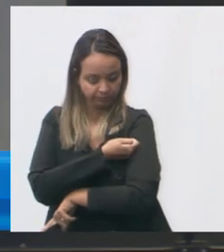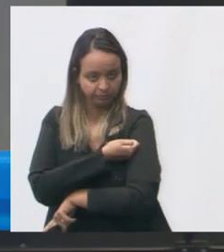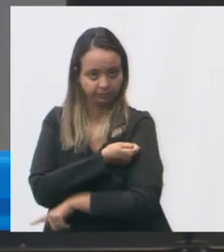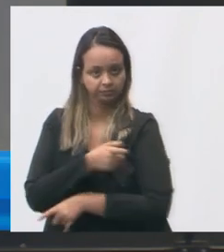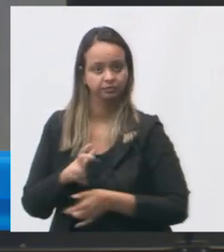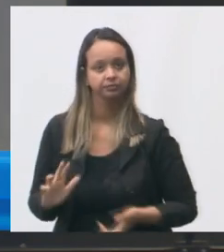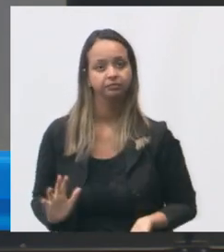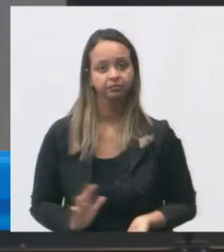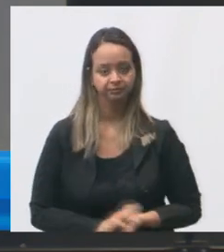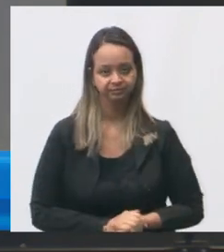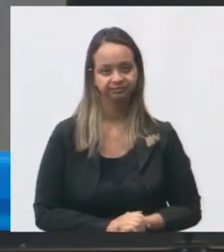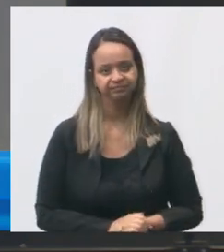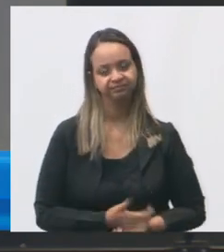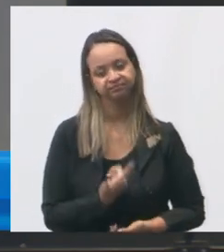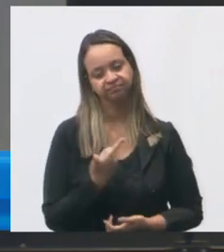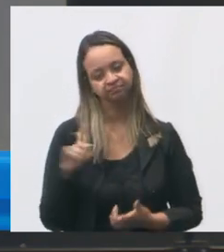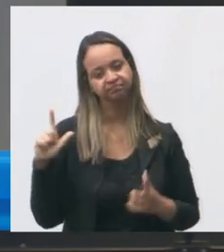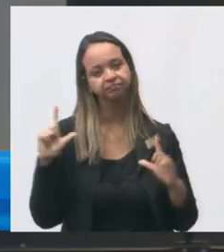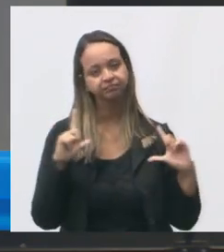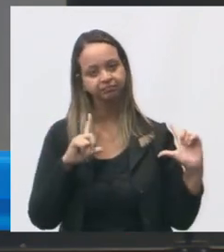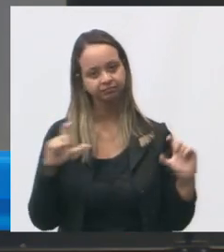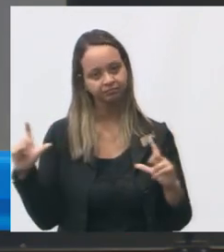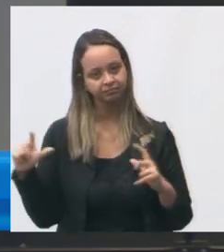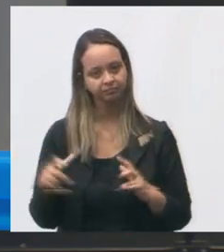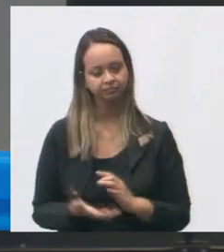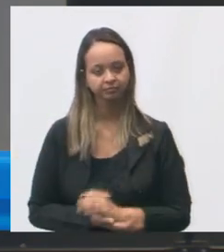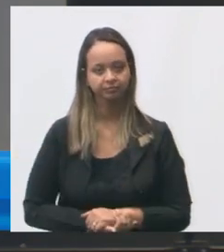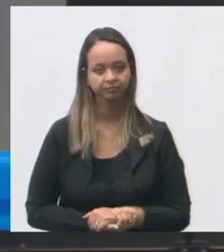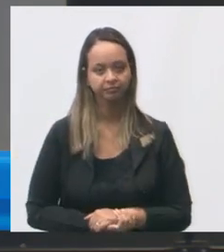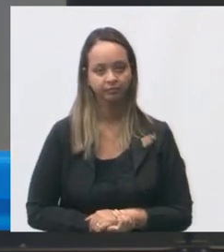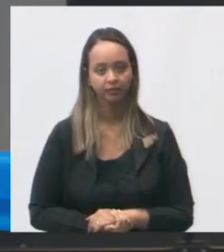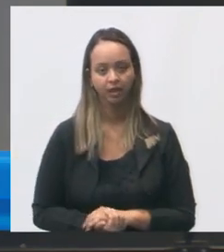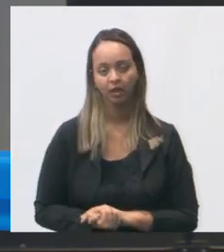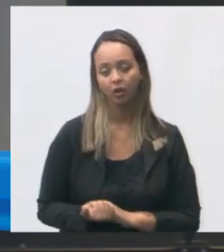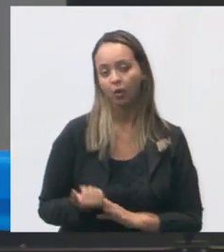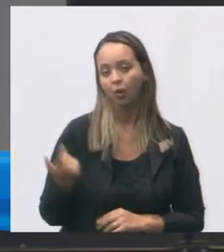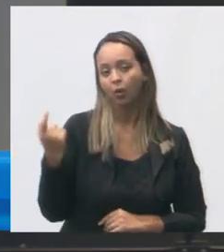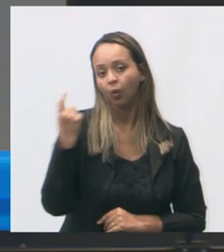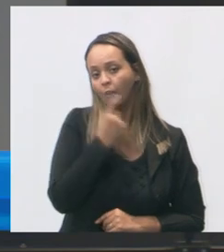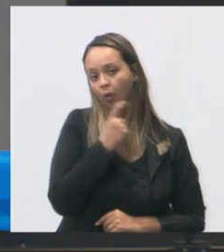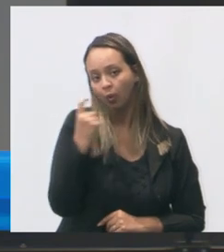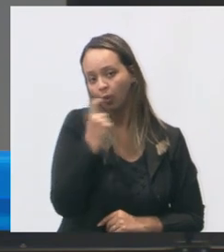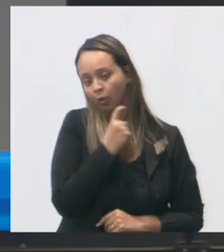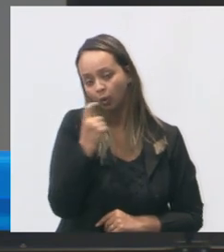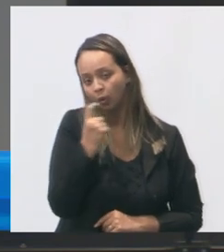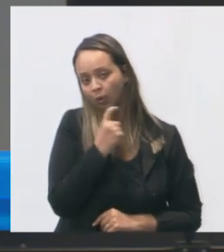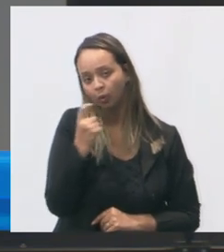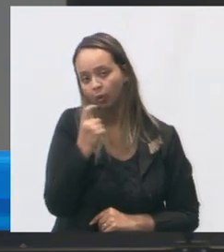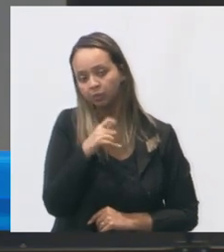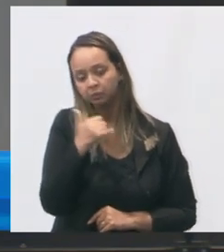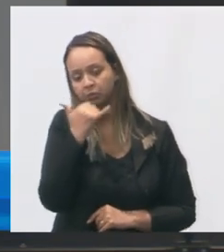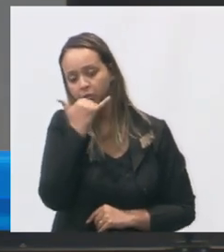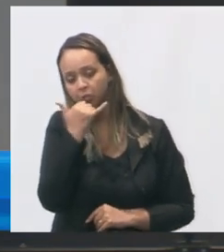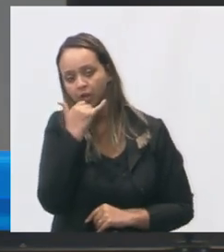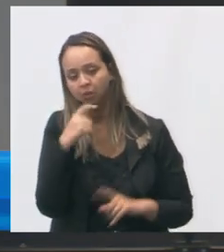outras fotos da unidade aqui os consultórios no pavimento térreo